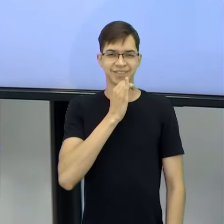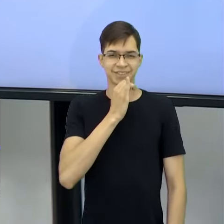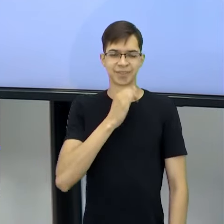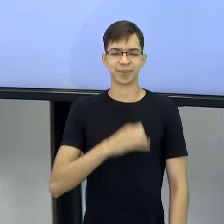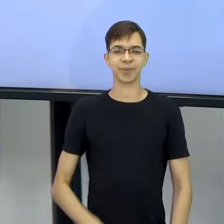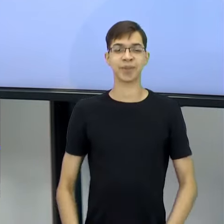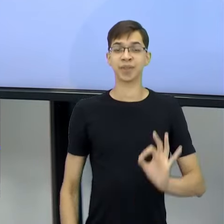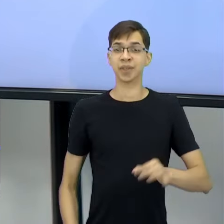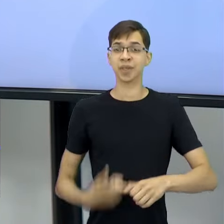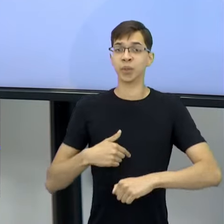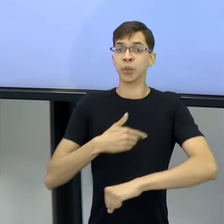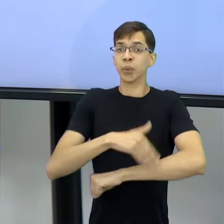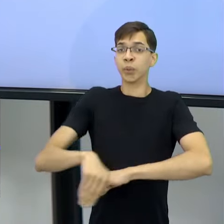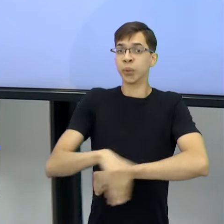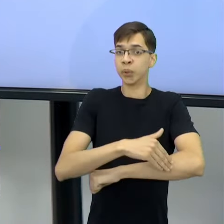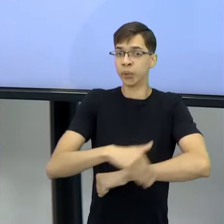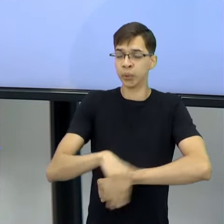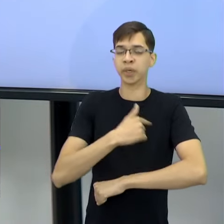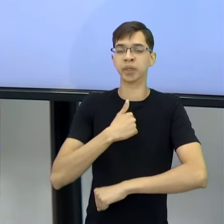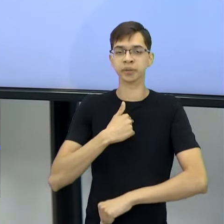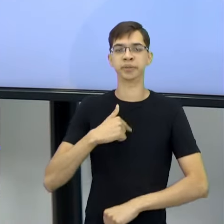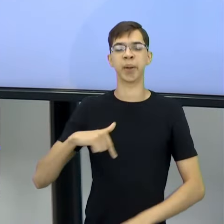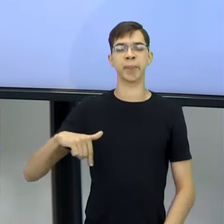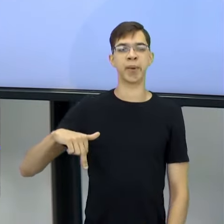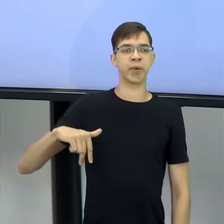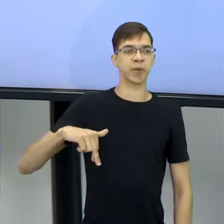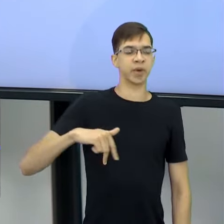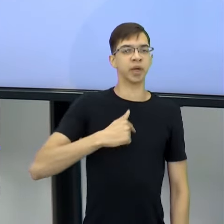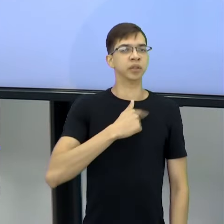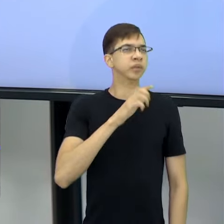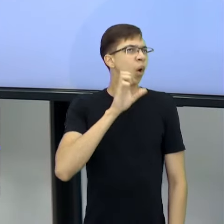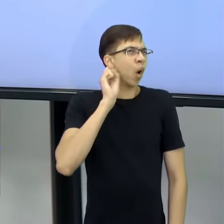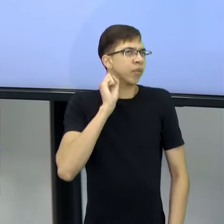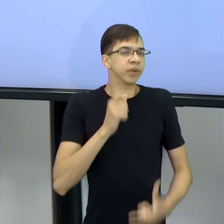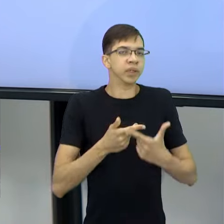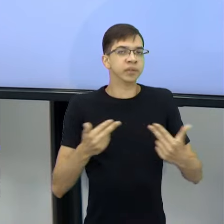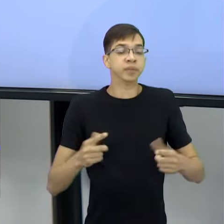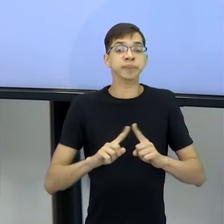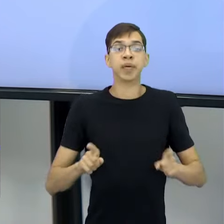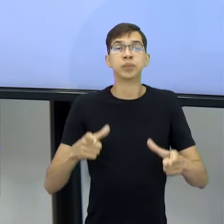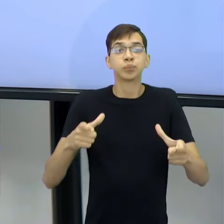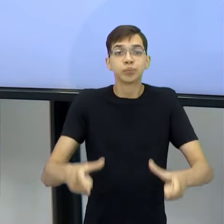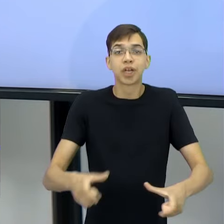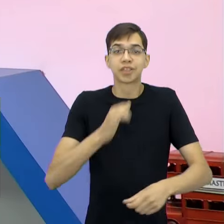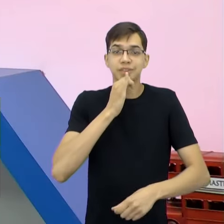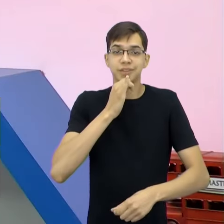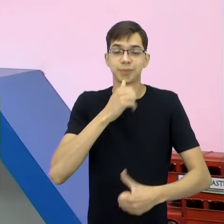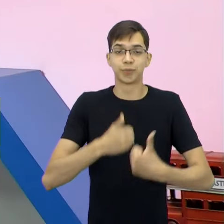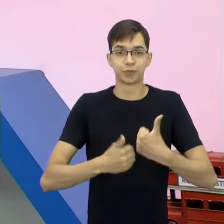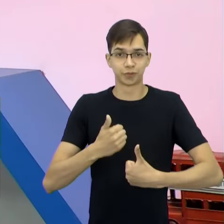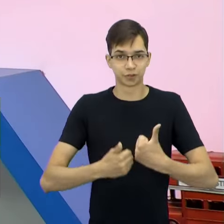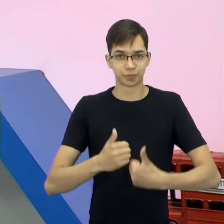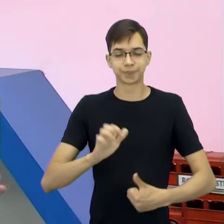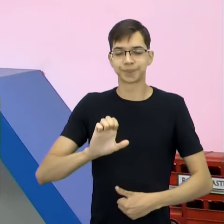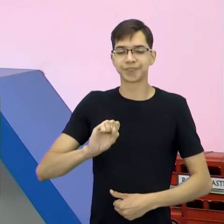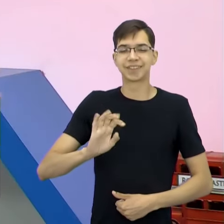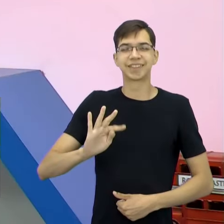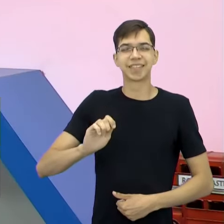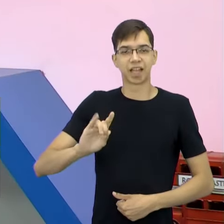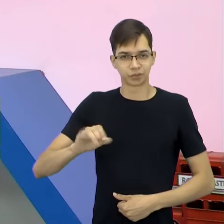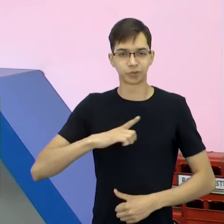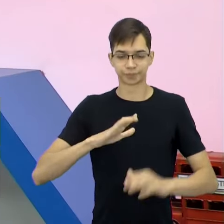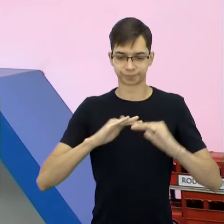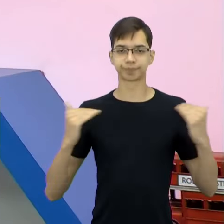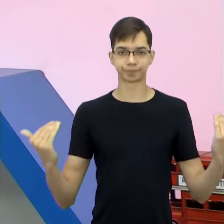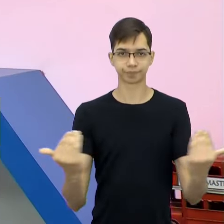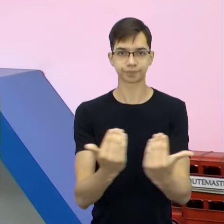rua, eu ouvia tudo acontecendo. Ali no estádio, estava muito distante. Muito distante. Então, eu gosto, assim, de... Quando